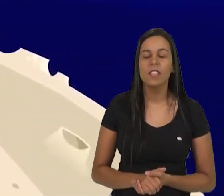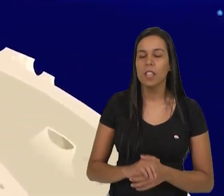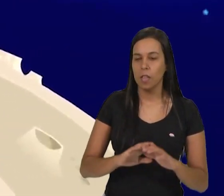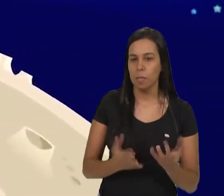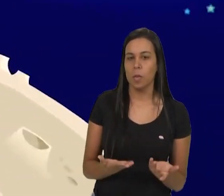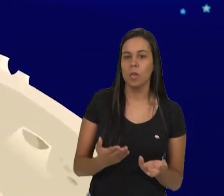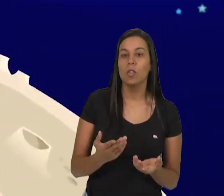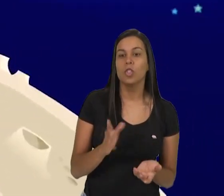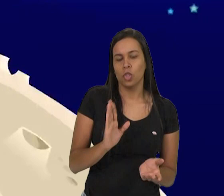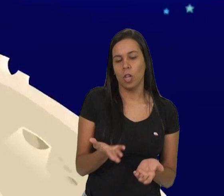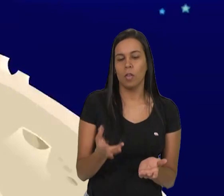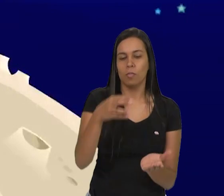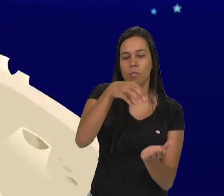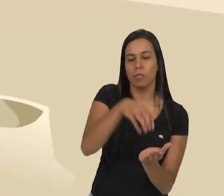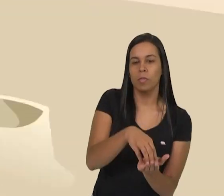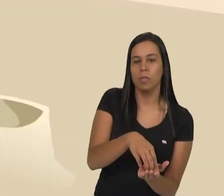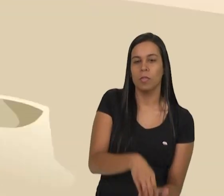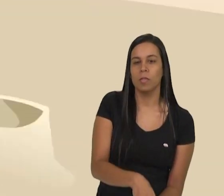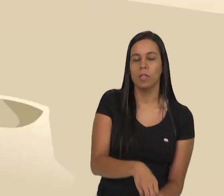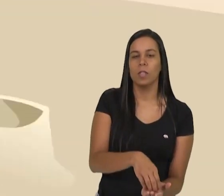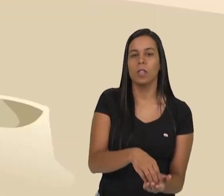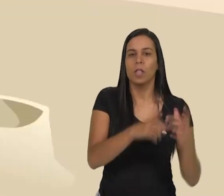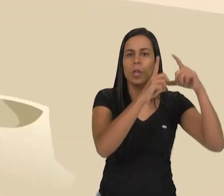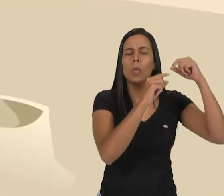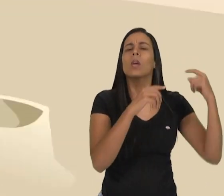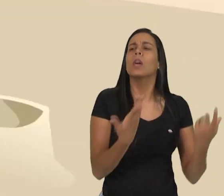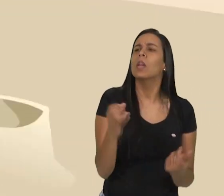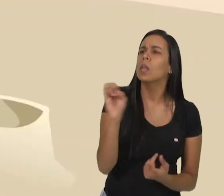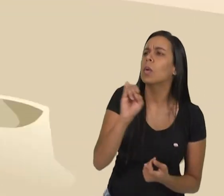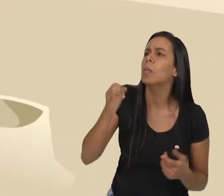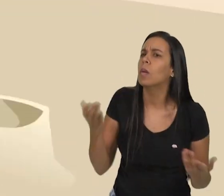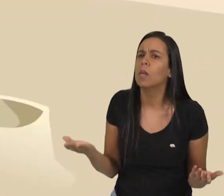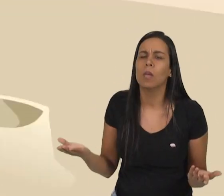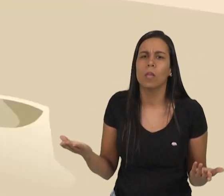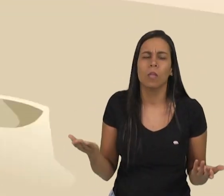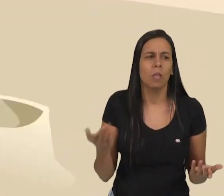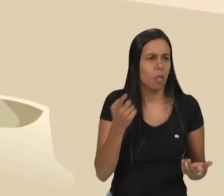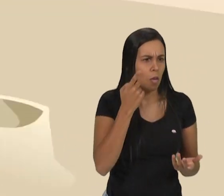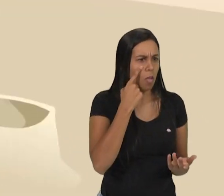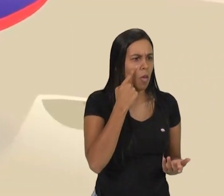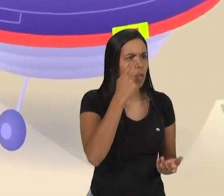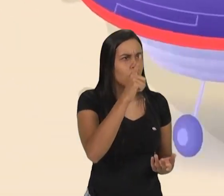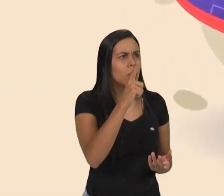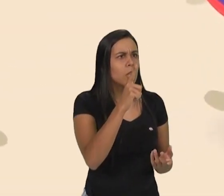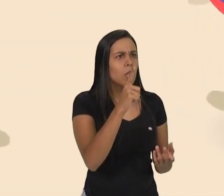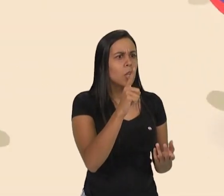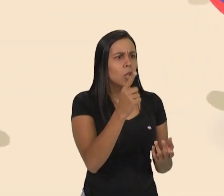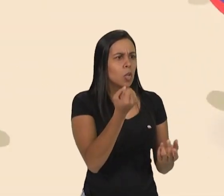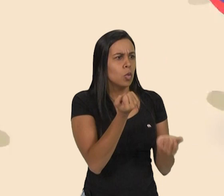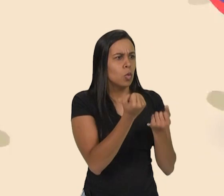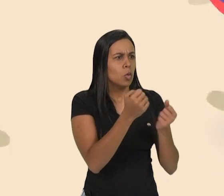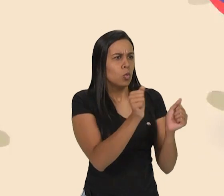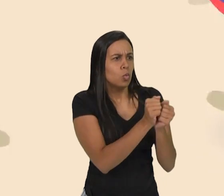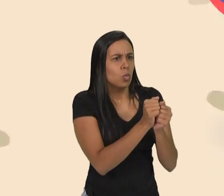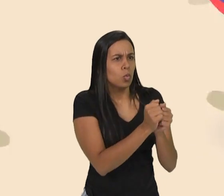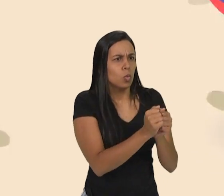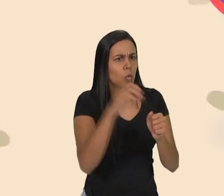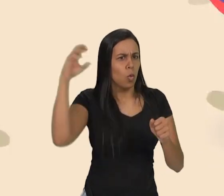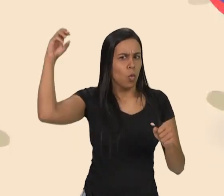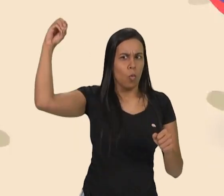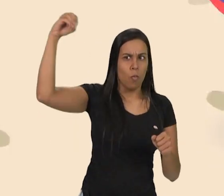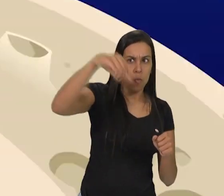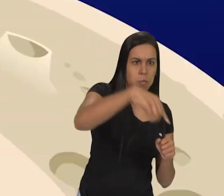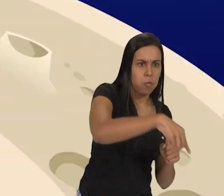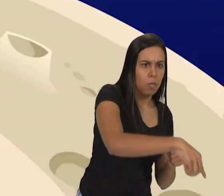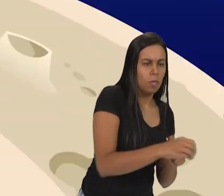Pronto! Pousamos na lua! Cadê o Júpiter? A última vez que eu vi o Júpiter Ele estava postando corrida com um